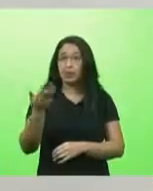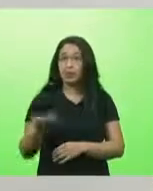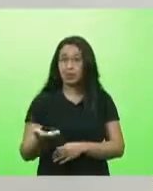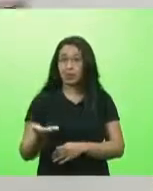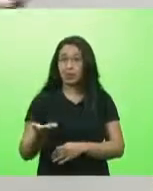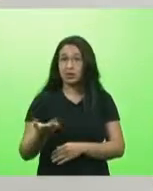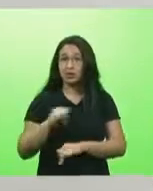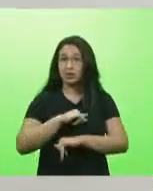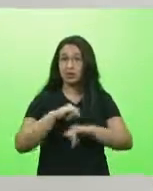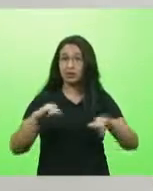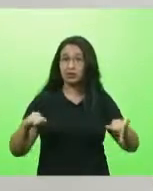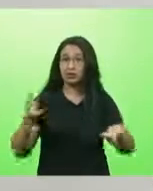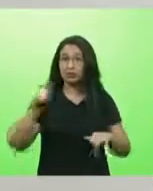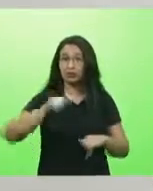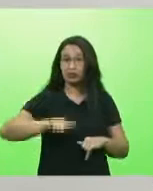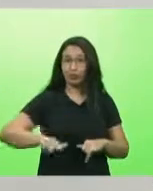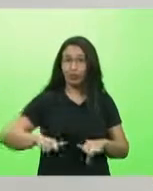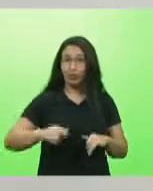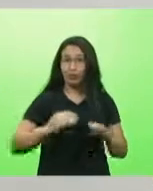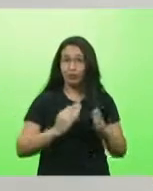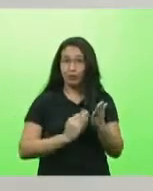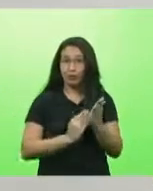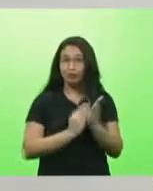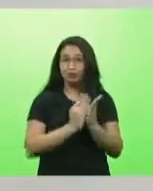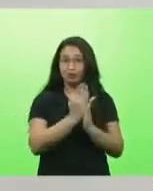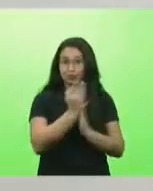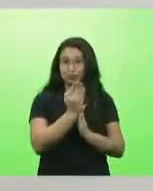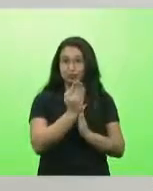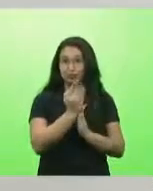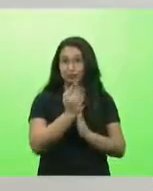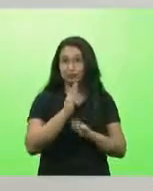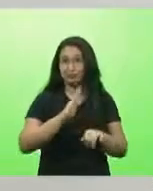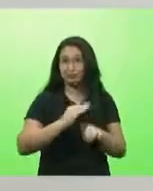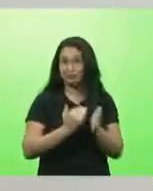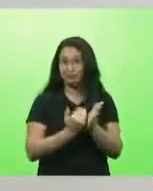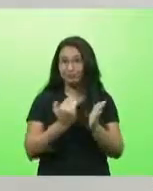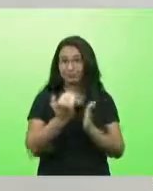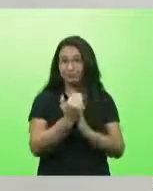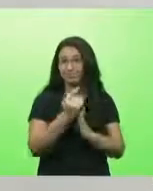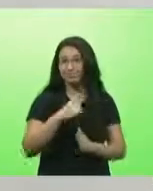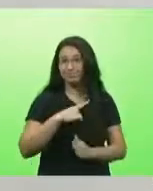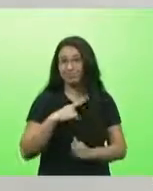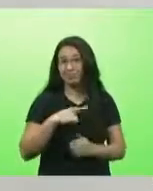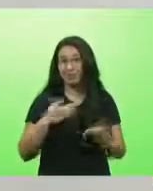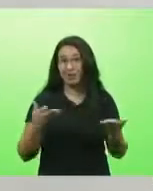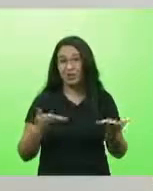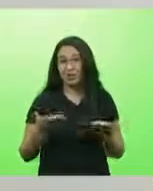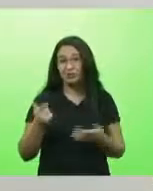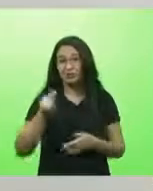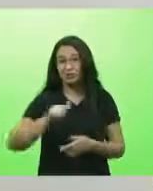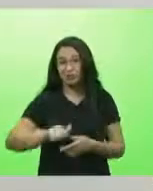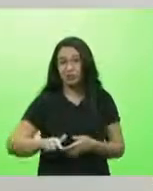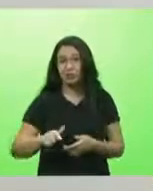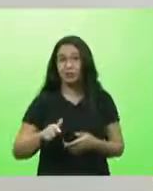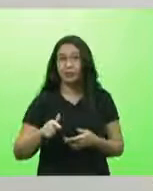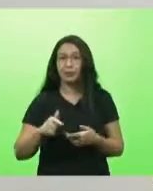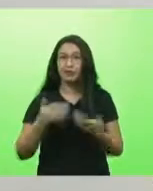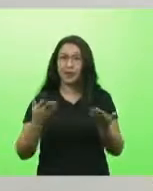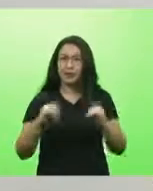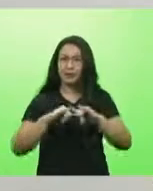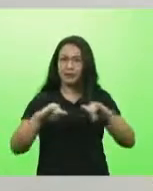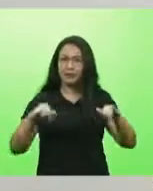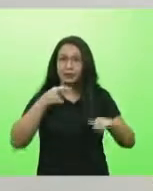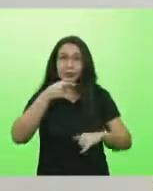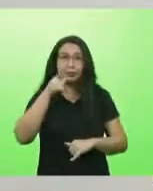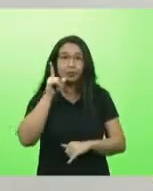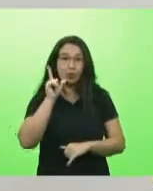anunciou novo aumento a partir de hoje. Mas como a gente já disse, como o aumento foi anunciado ontem,